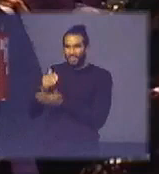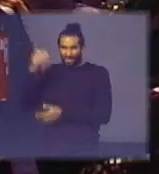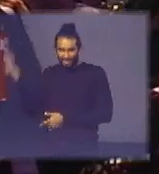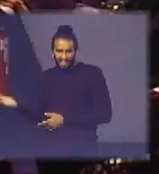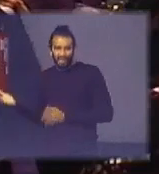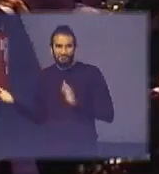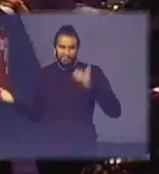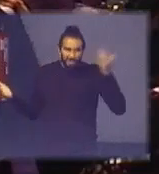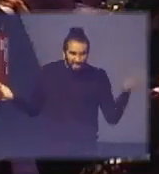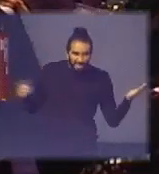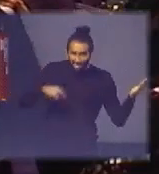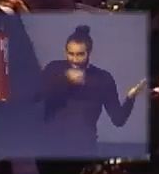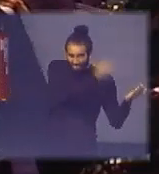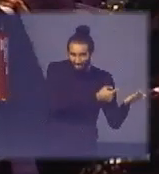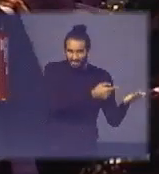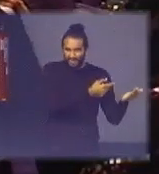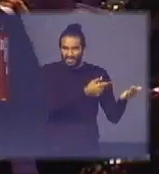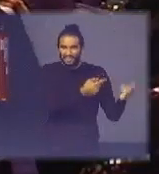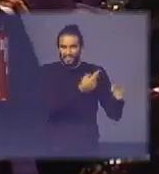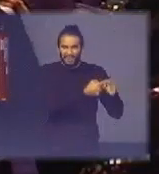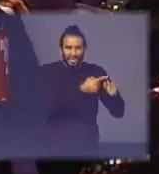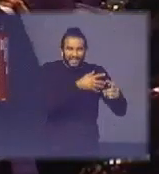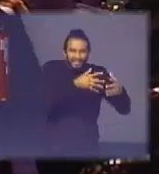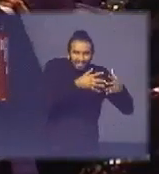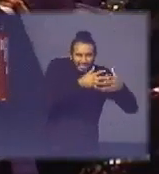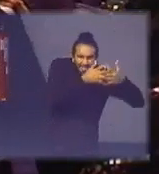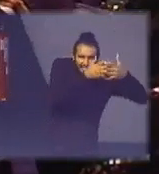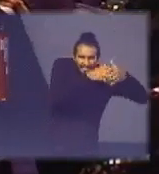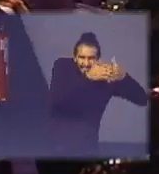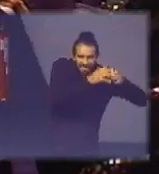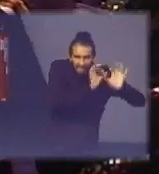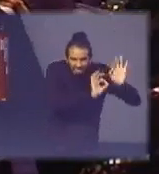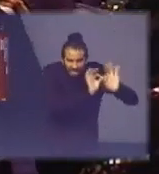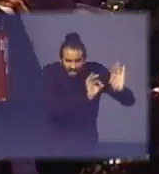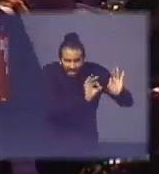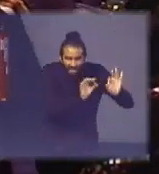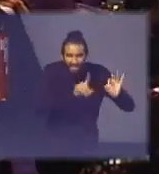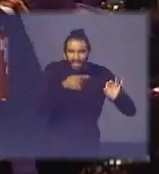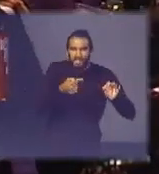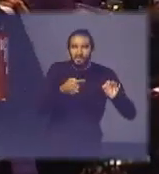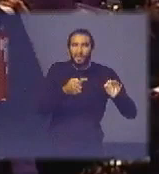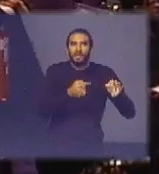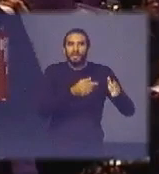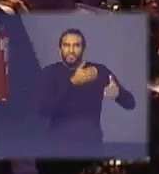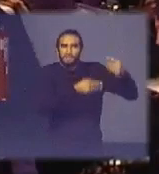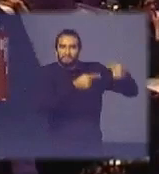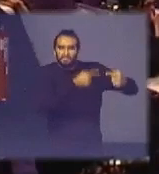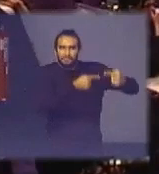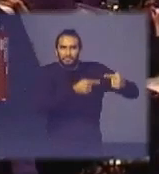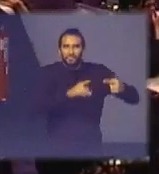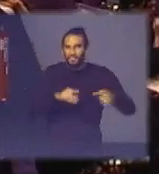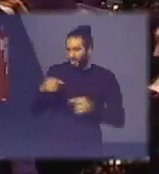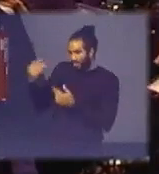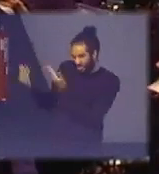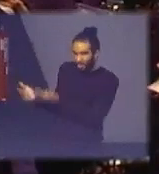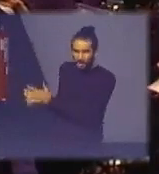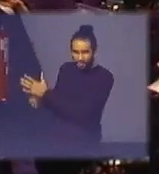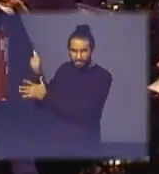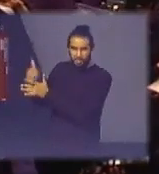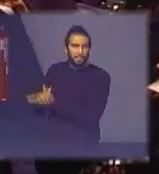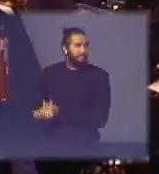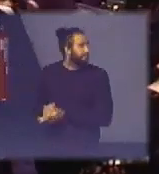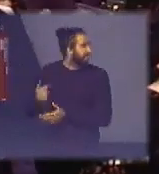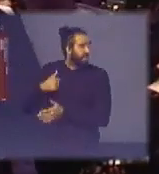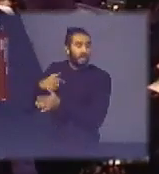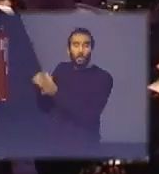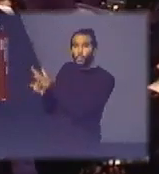algumas perguntas para ver se a começar a aquecer vocês vocês vão preparando as perguntas para gente poder depois fazer esse bate bola com vocês eu vou fazer uma pergunta